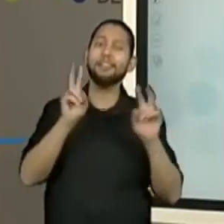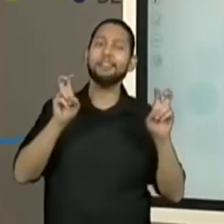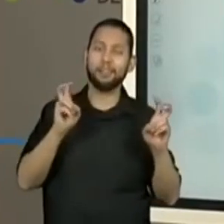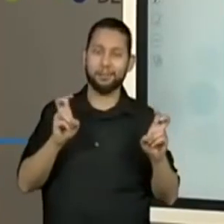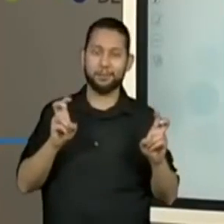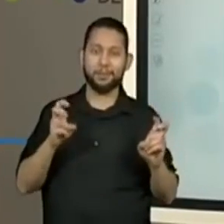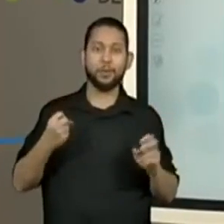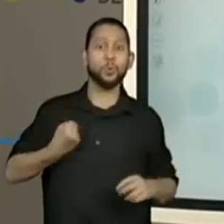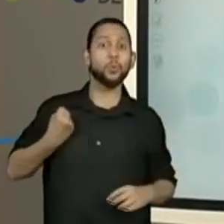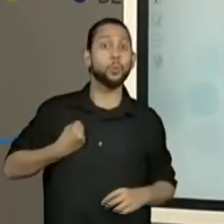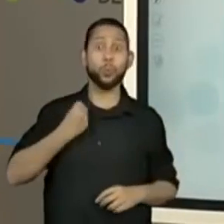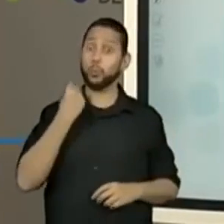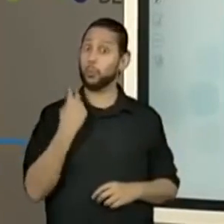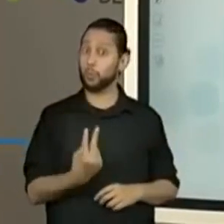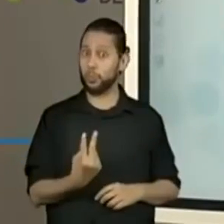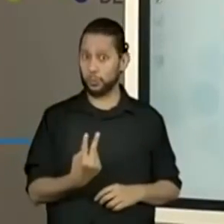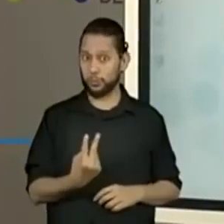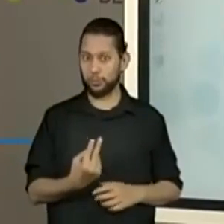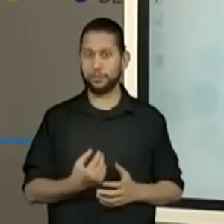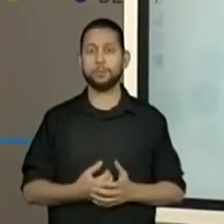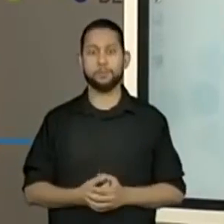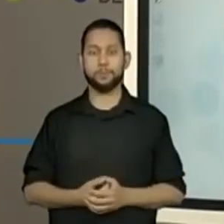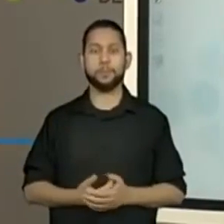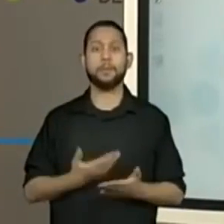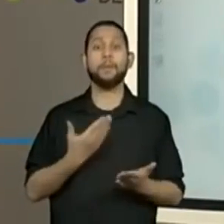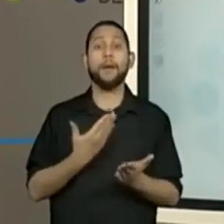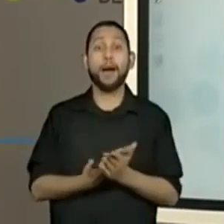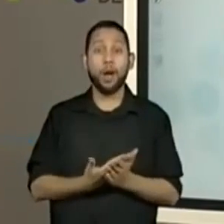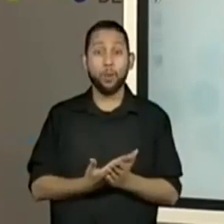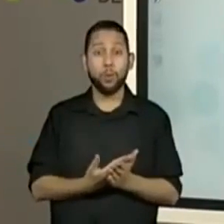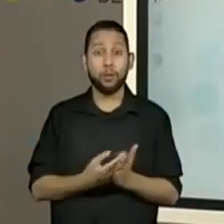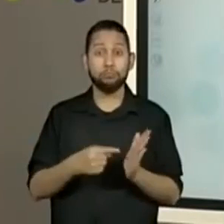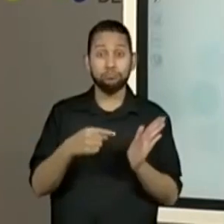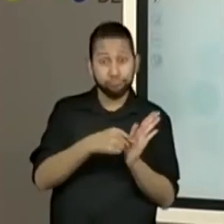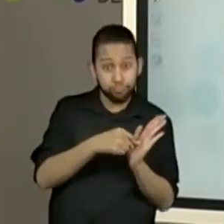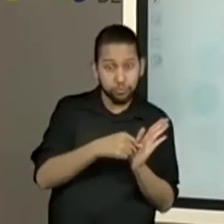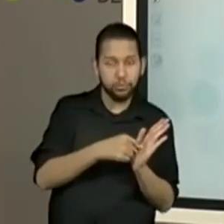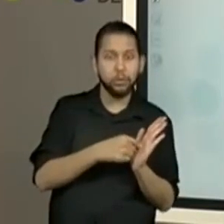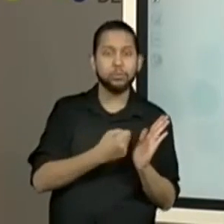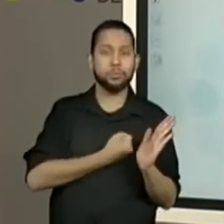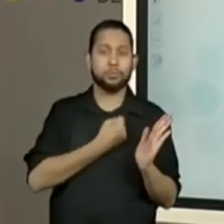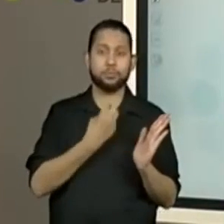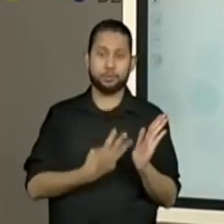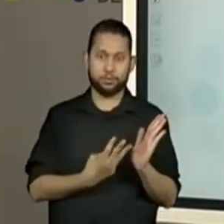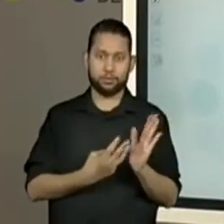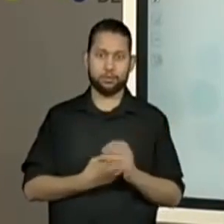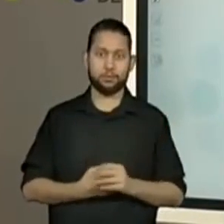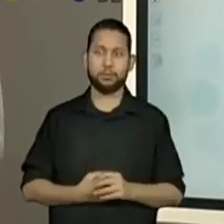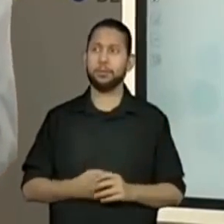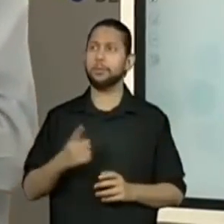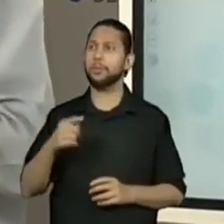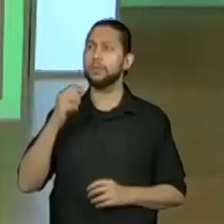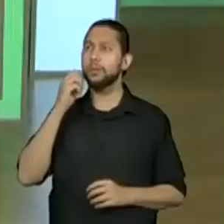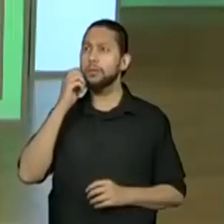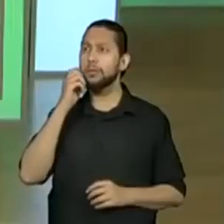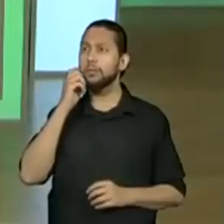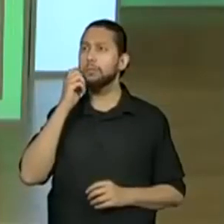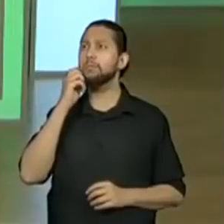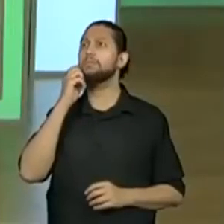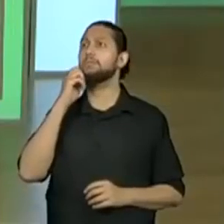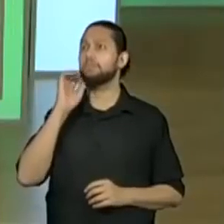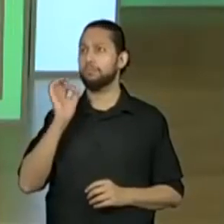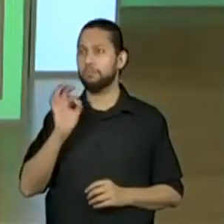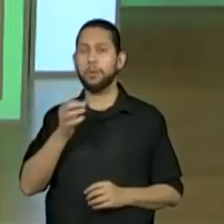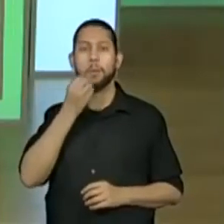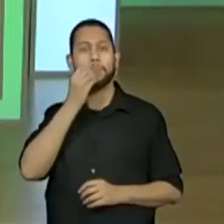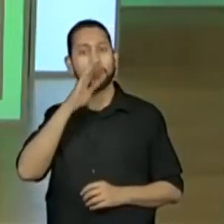número 2, aula número 3. Os professores apontam aqui no chat, boa